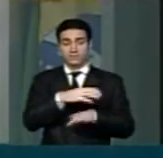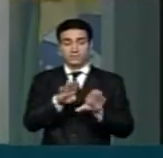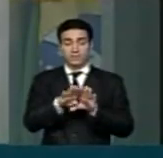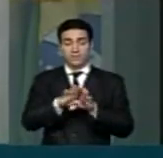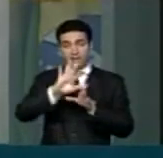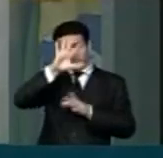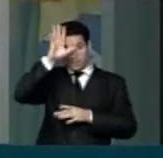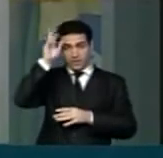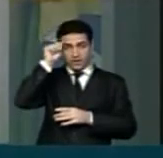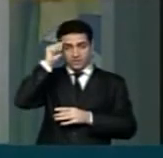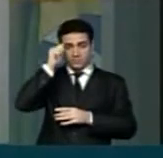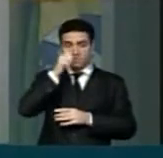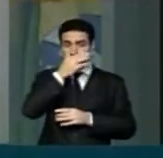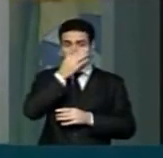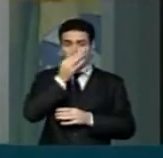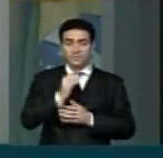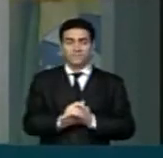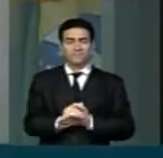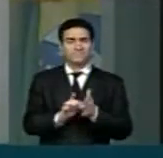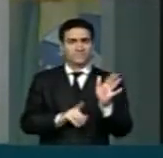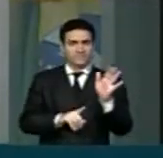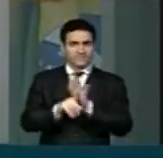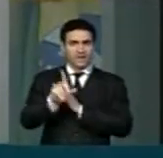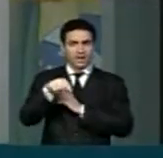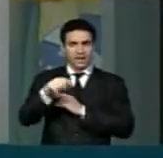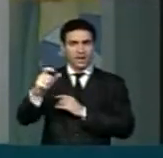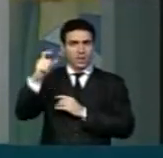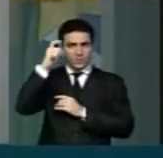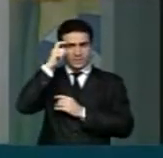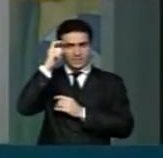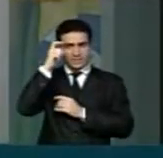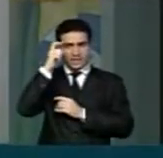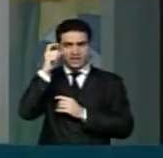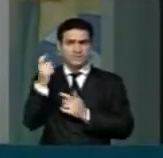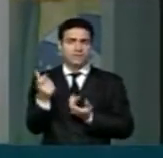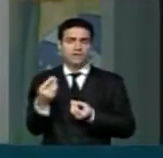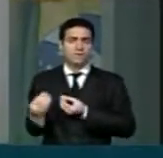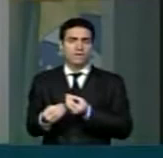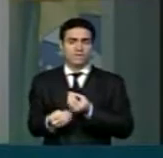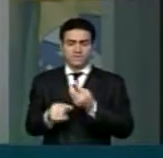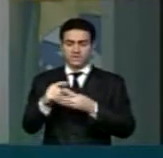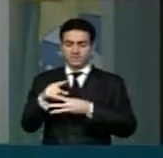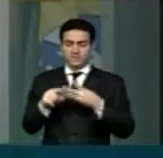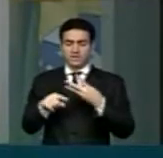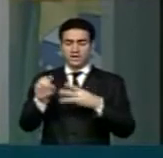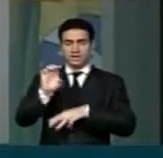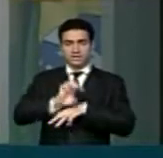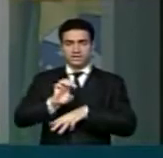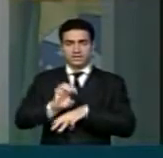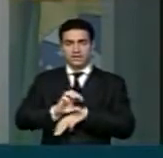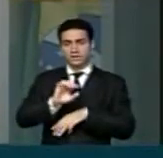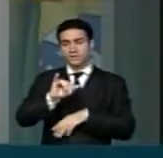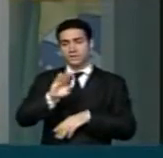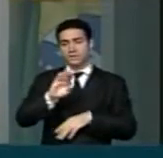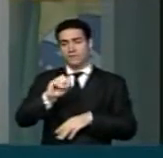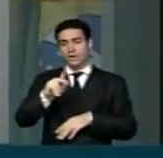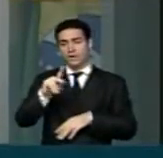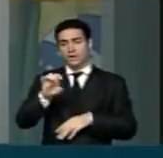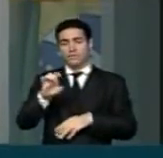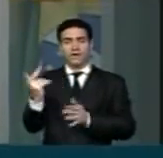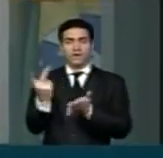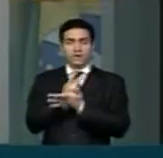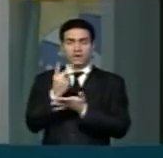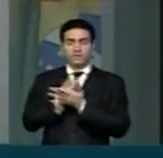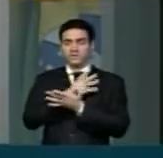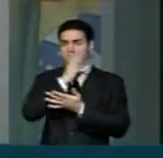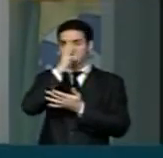Manaus. Será que é coincidência que exatamente nesses três estados o Ibope errou da forma mais